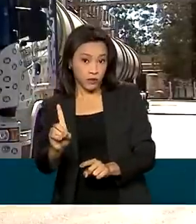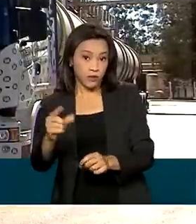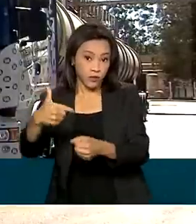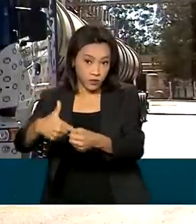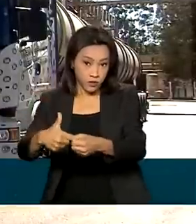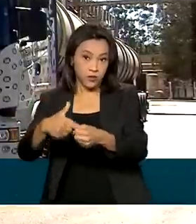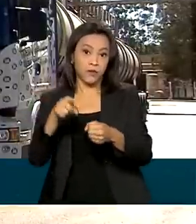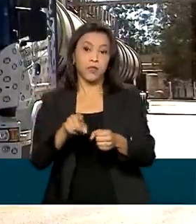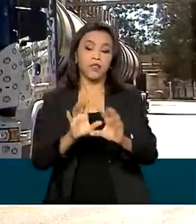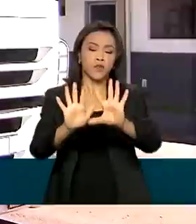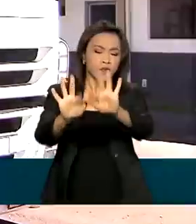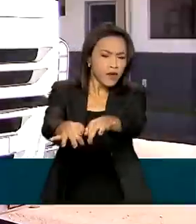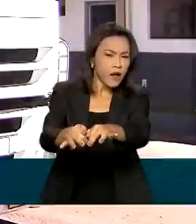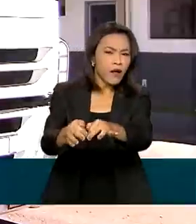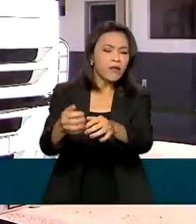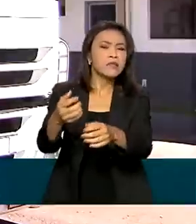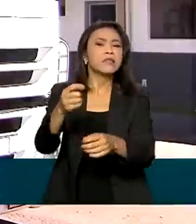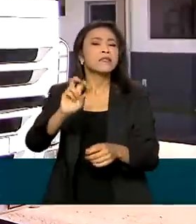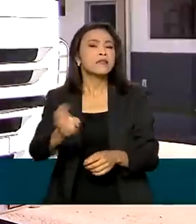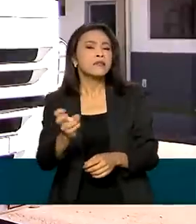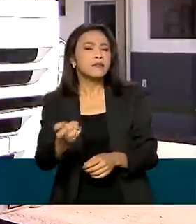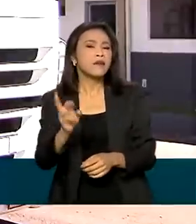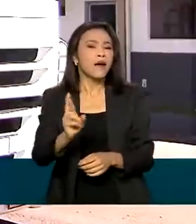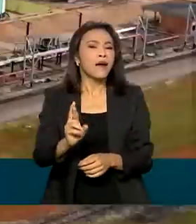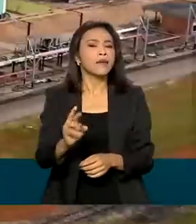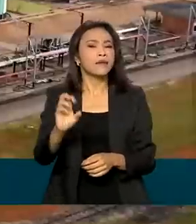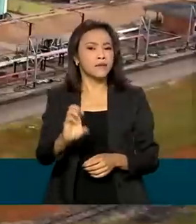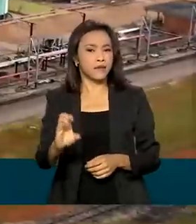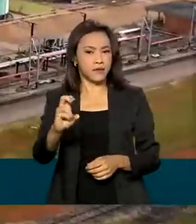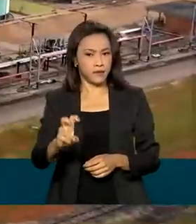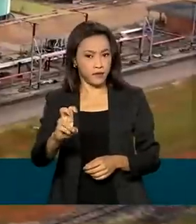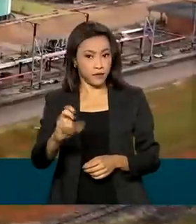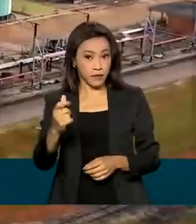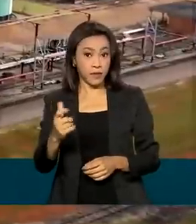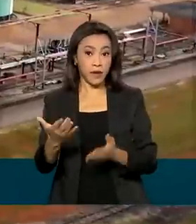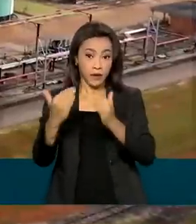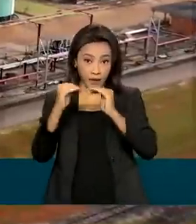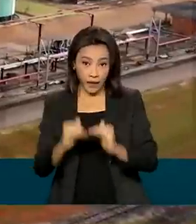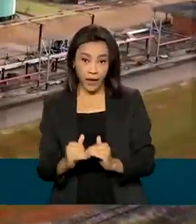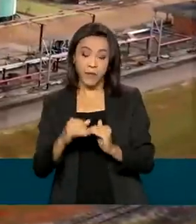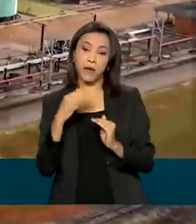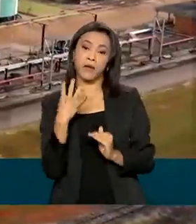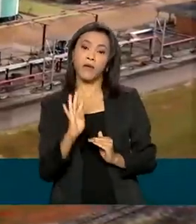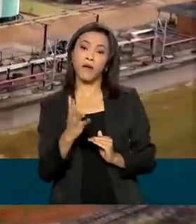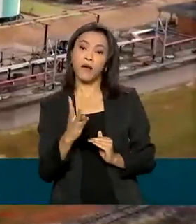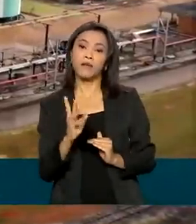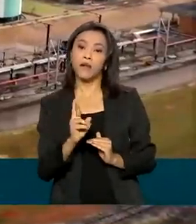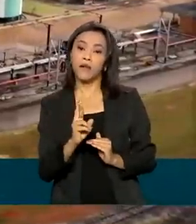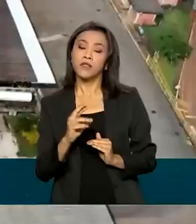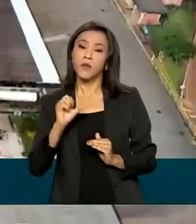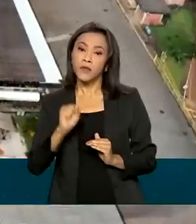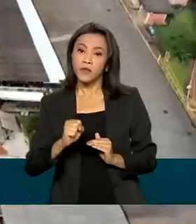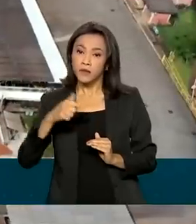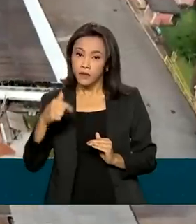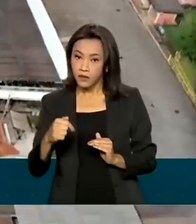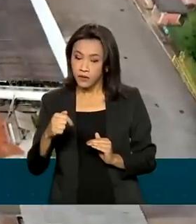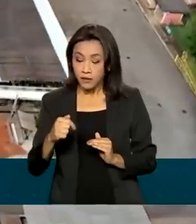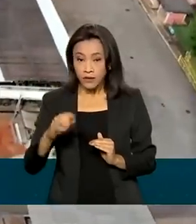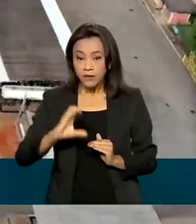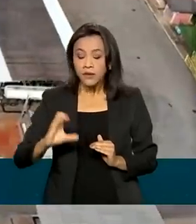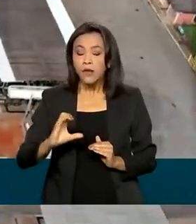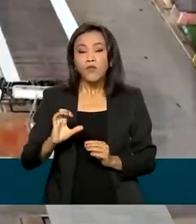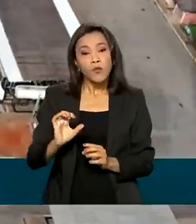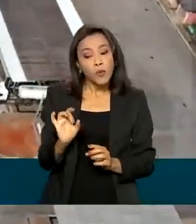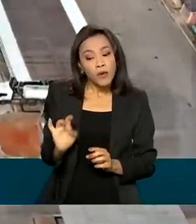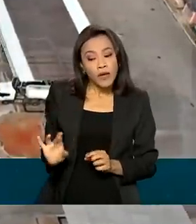consumidor cai em média de R$,05 para R$,87 por litro. Segundo